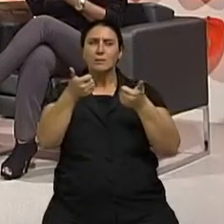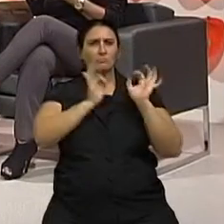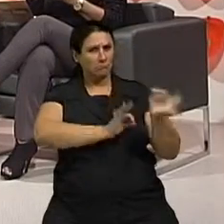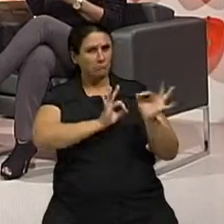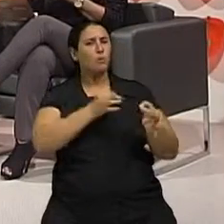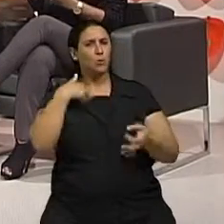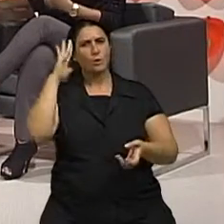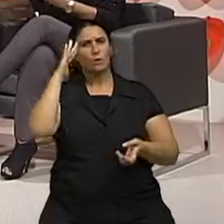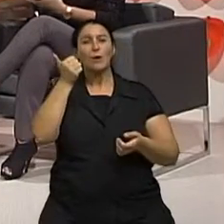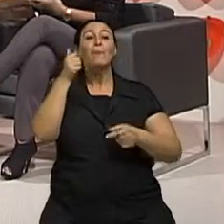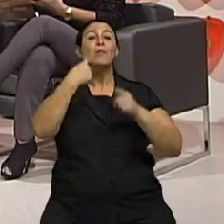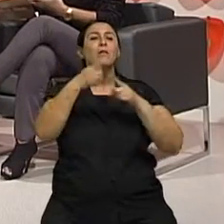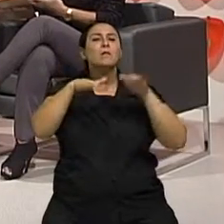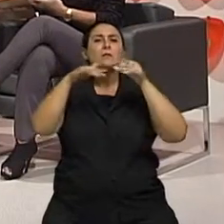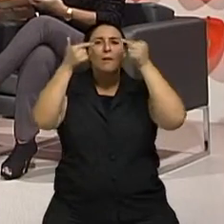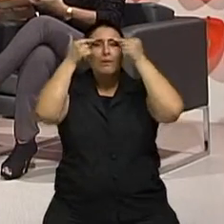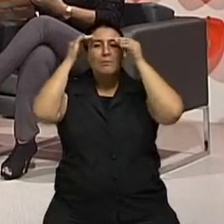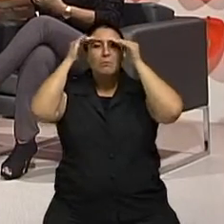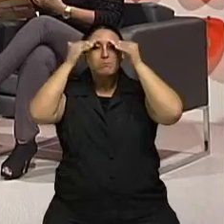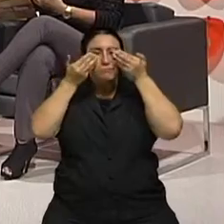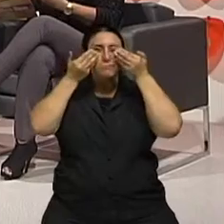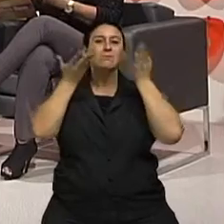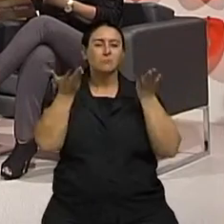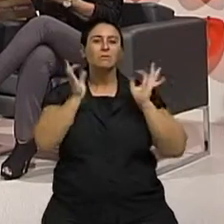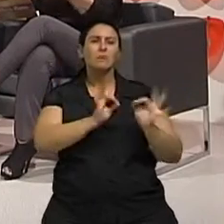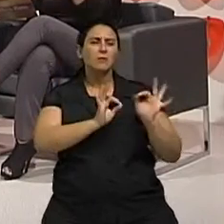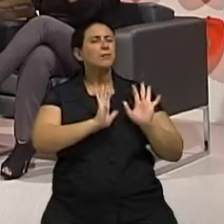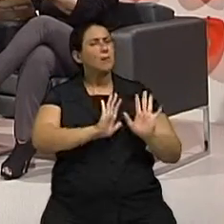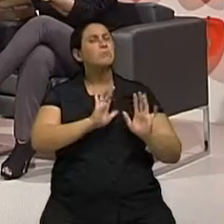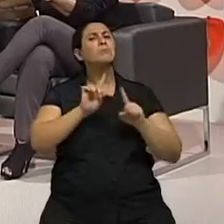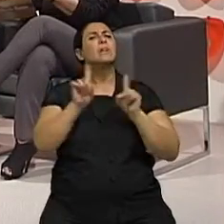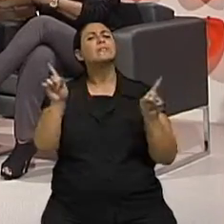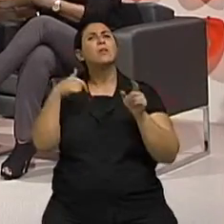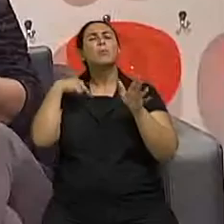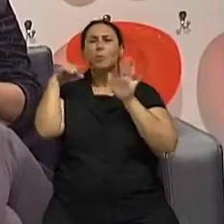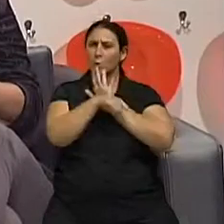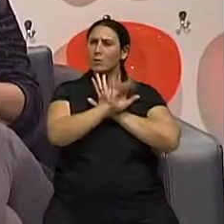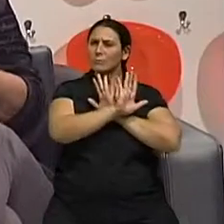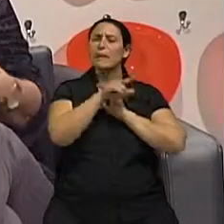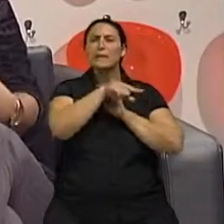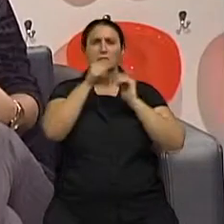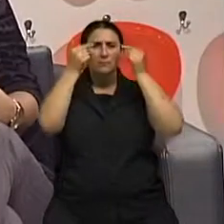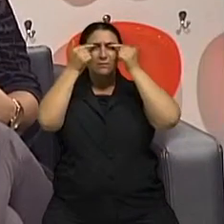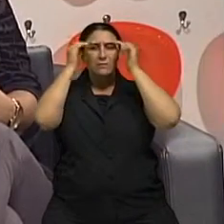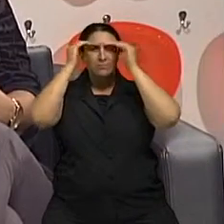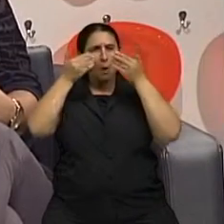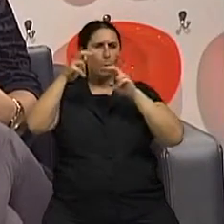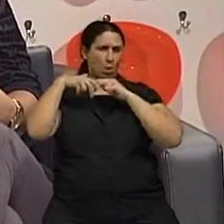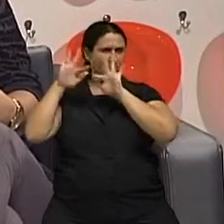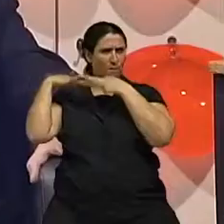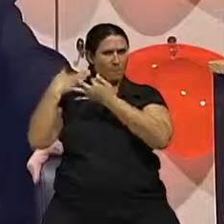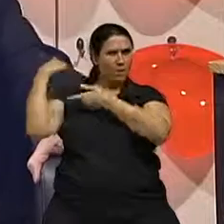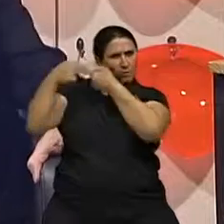prejudicando muitas vezes a visão da pessoa, né? Exatamente. Uma primeira pergunta, isso tem a ver com a genética muitas